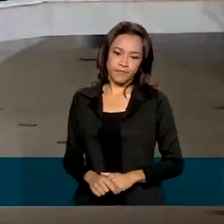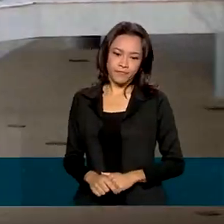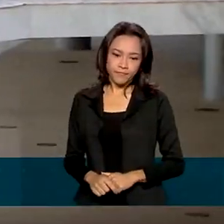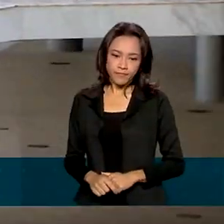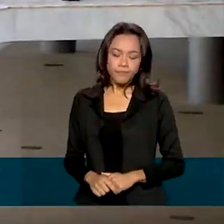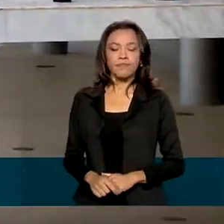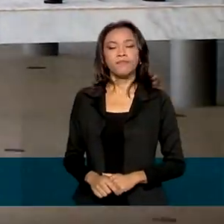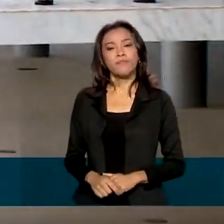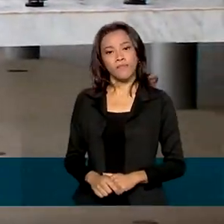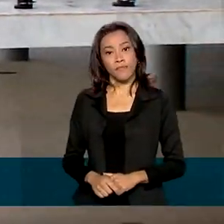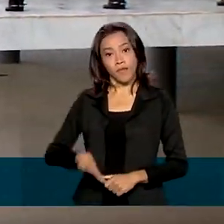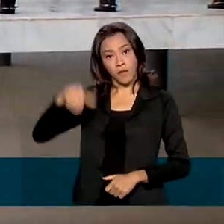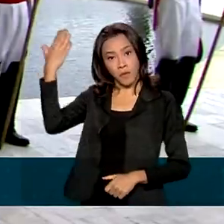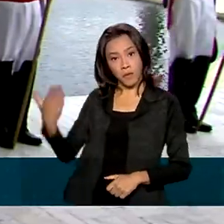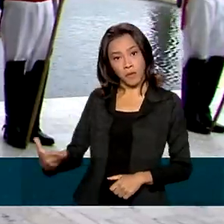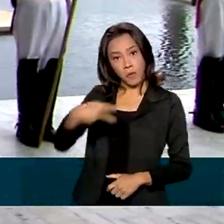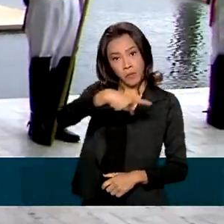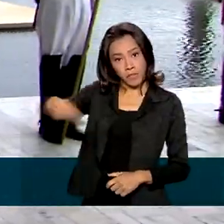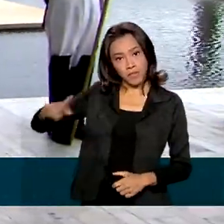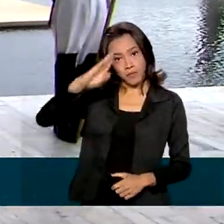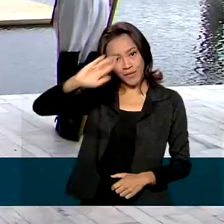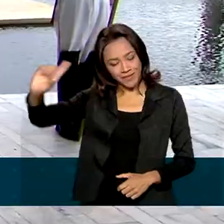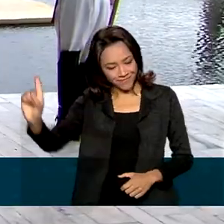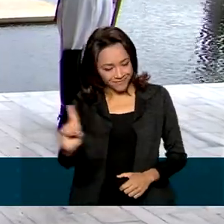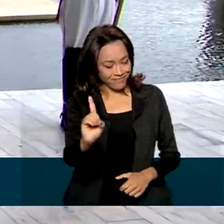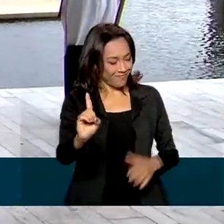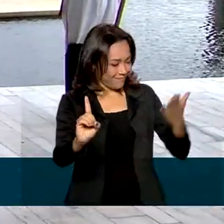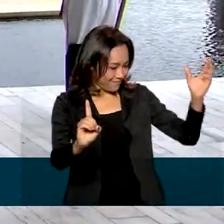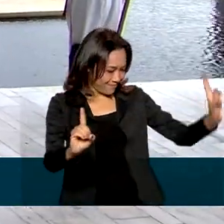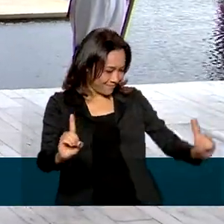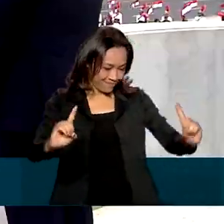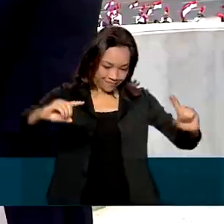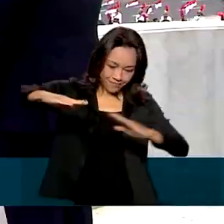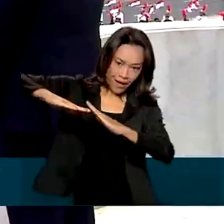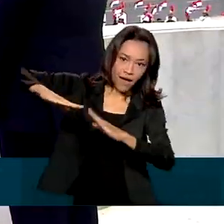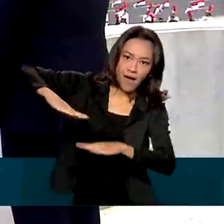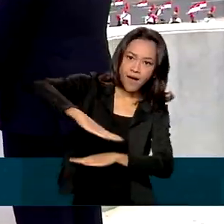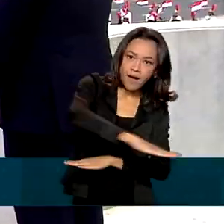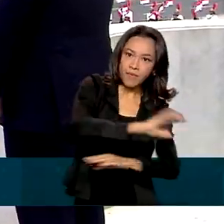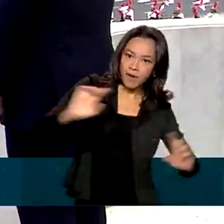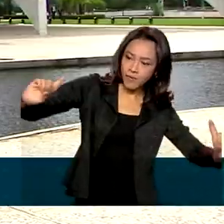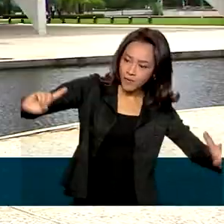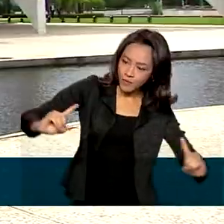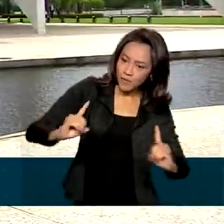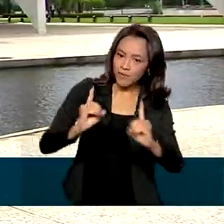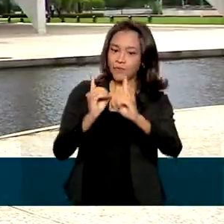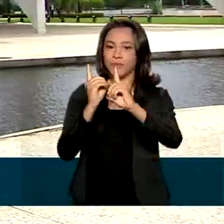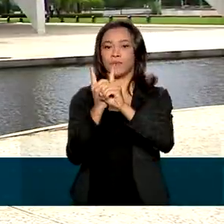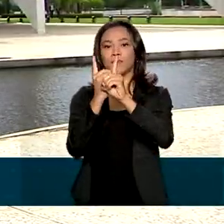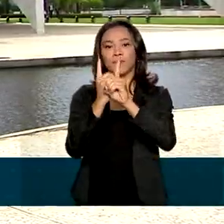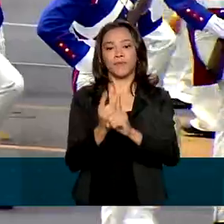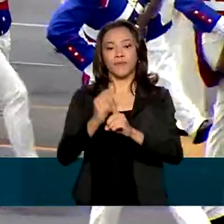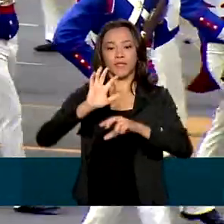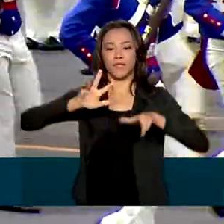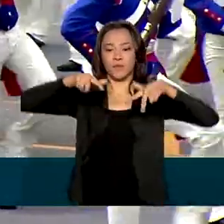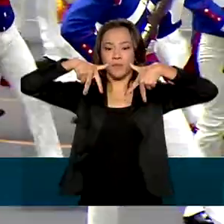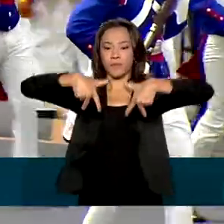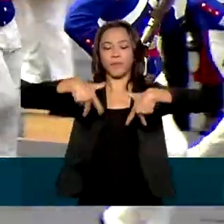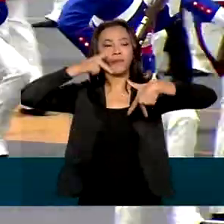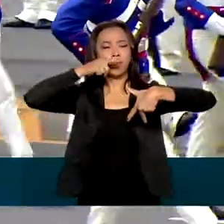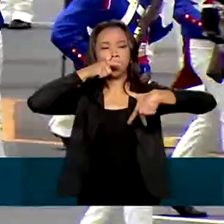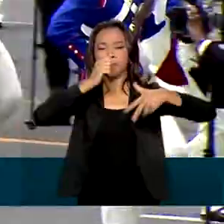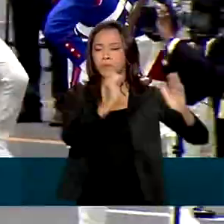O presidente Bolsonaro recebeu o colega colombiano no alto da rampa e os dois assistiram do parlatório o